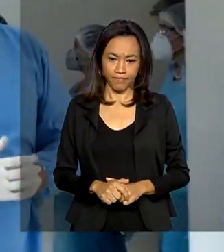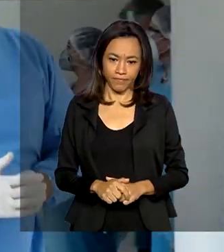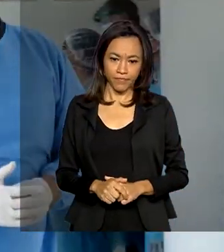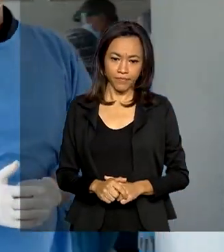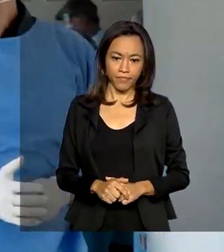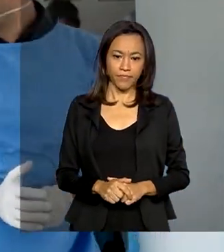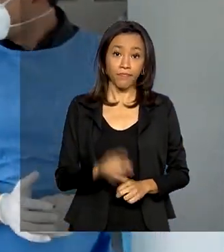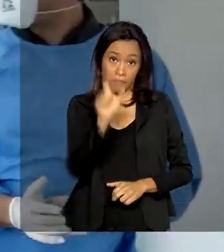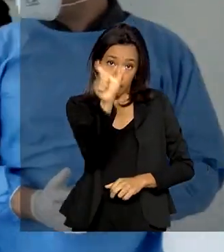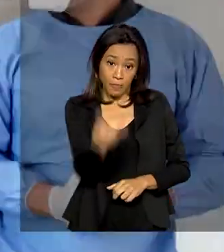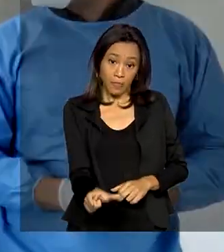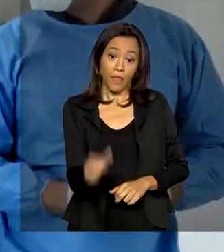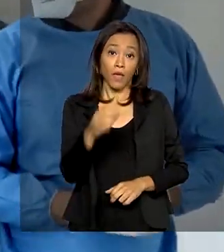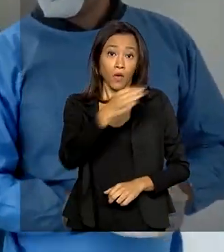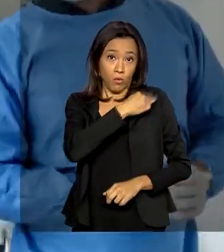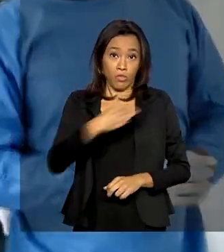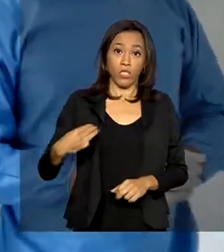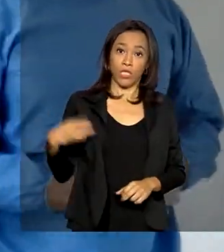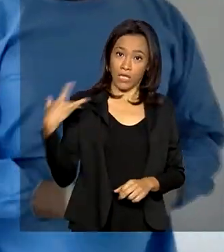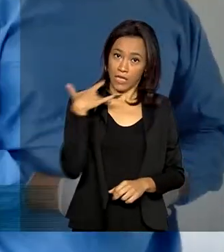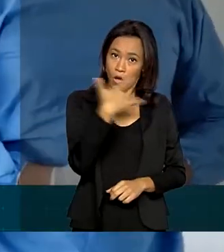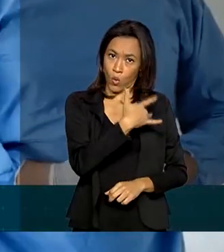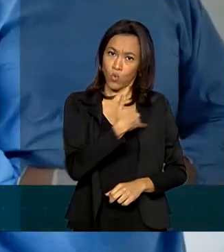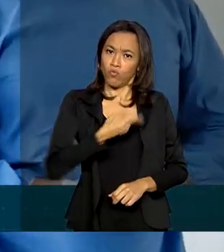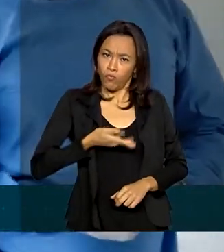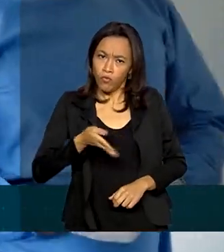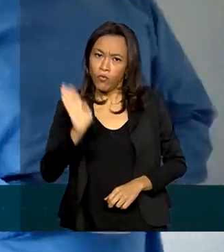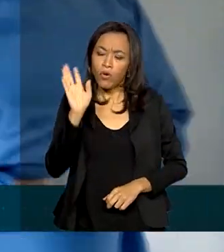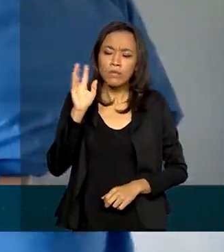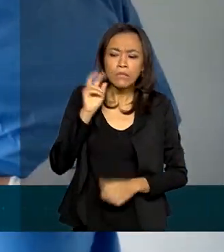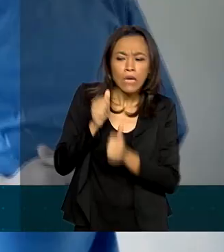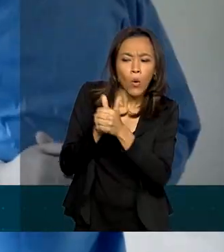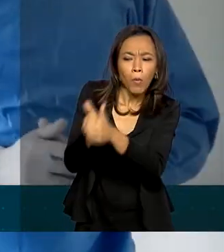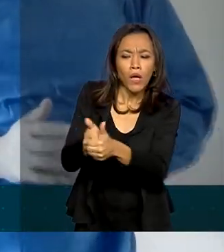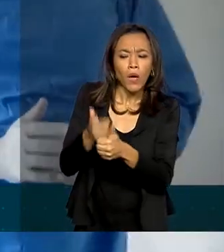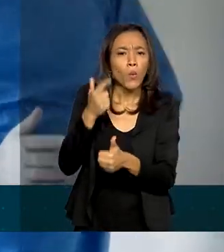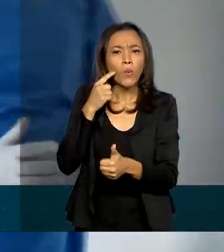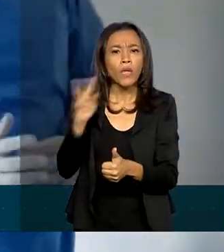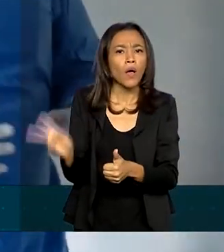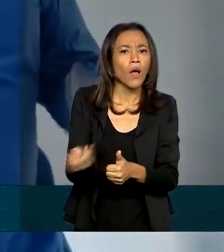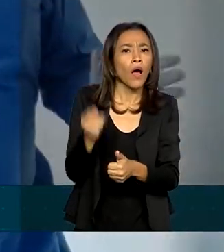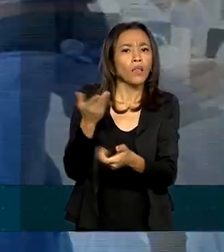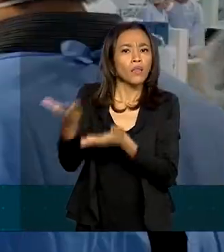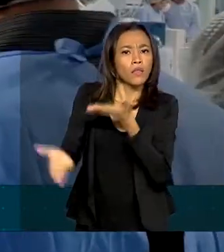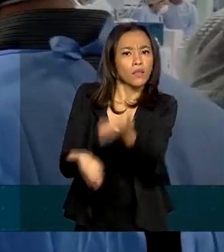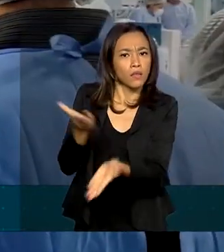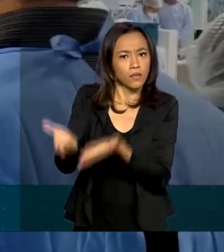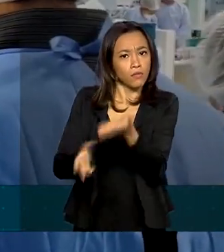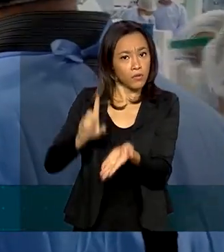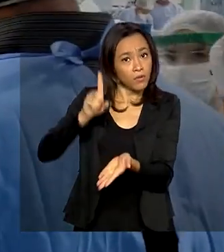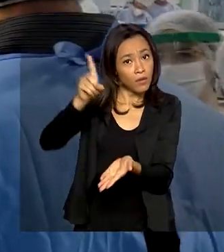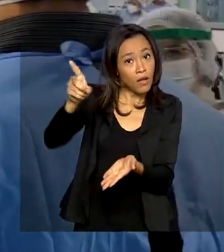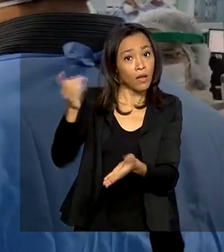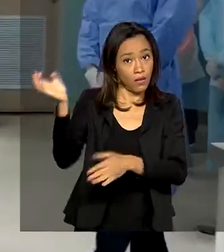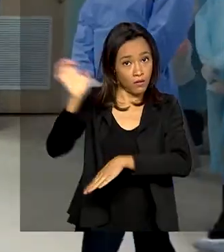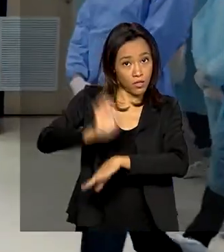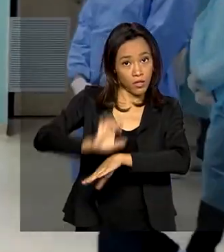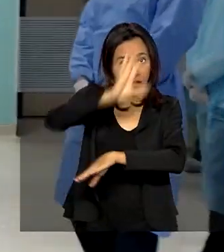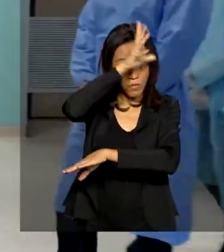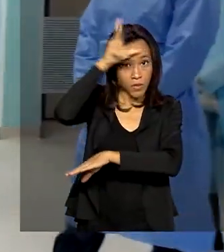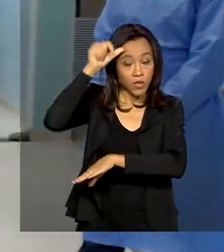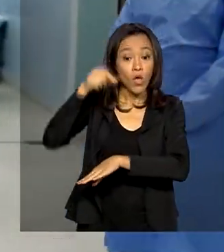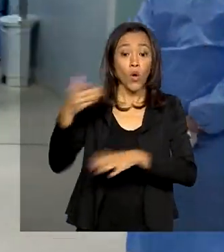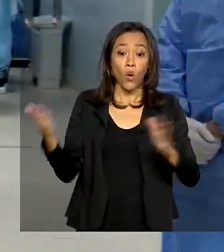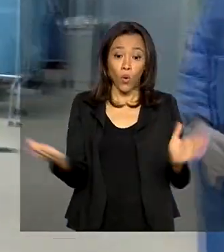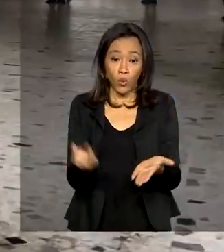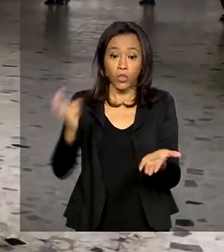O ministro da Saúde foi acompanhar de perto a situação do atendimento à população do Amazonas. Hoje pela manhã, ele esteve em